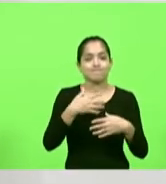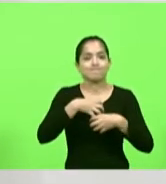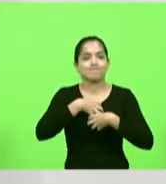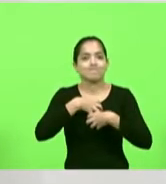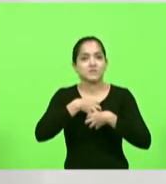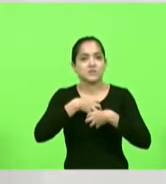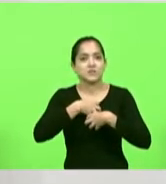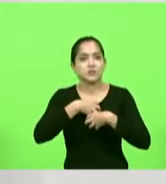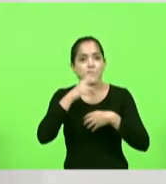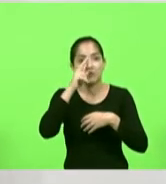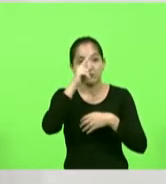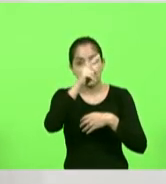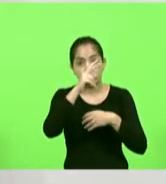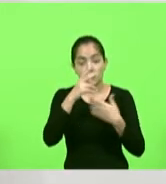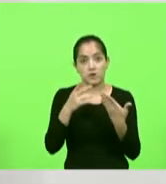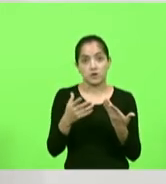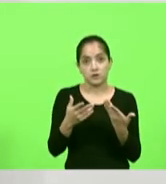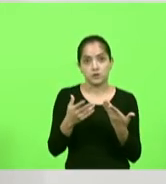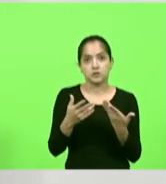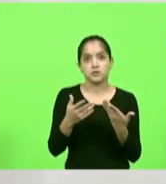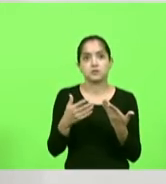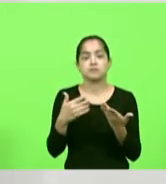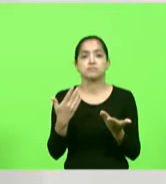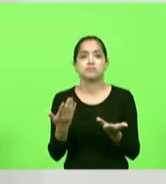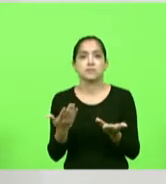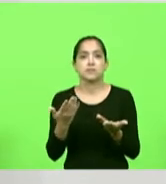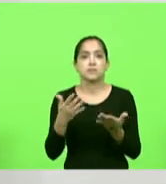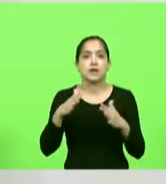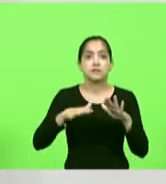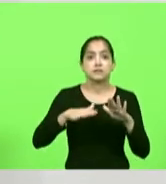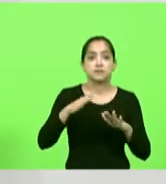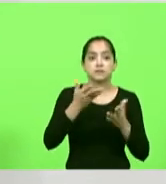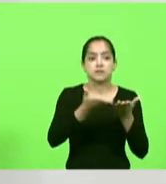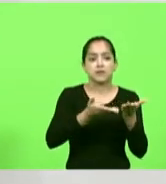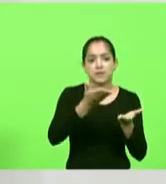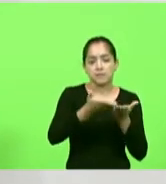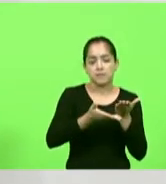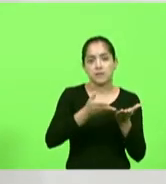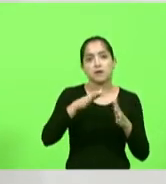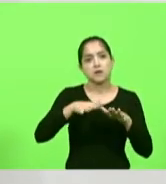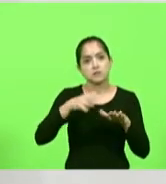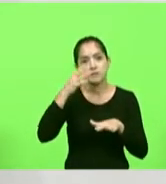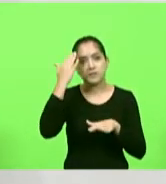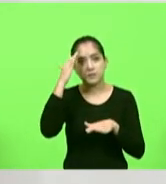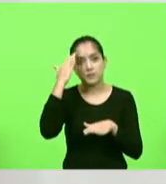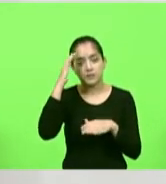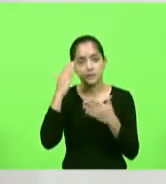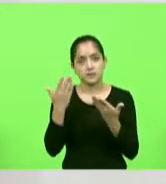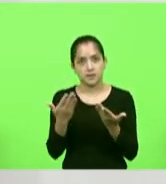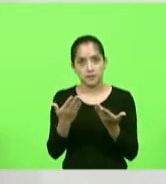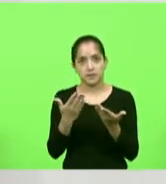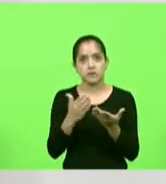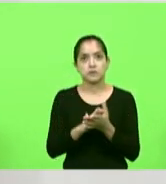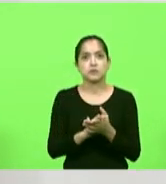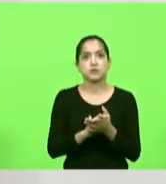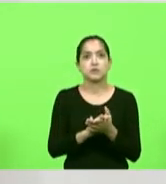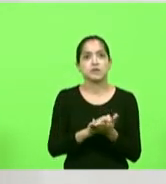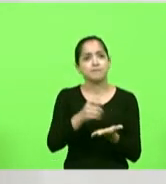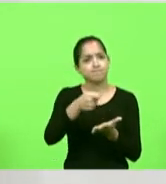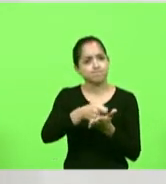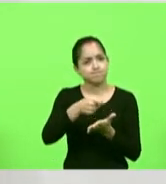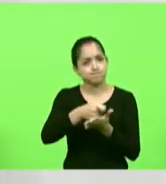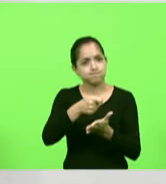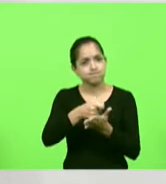em relação a um determinado procedimento então eu até compreendo quando eles batem firmemente nessa